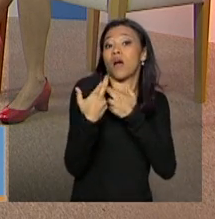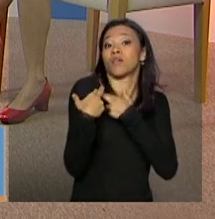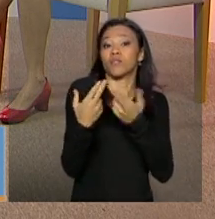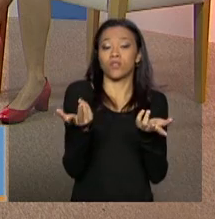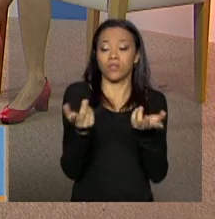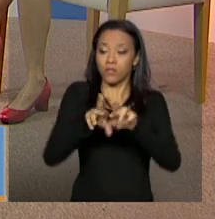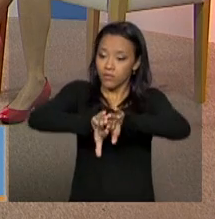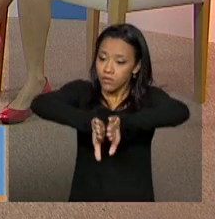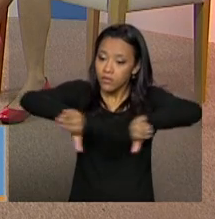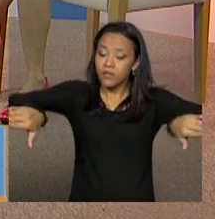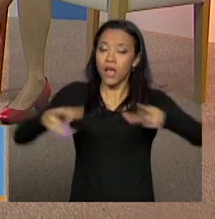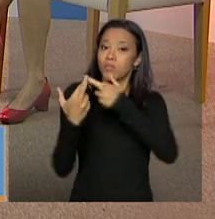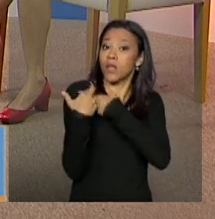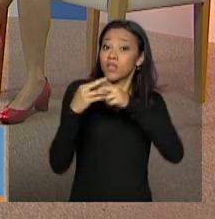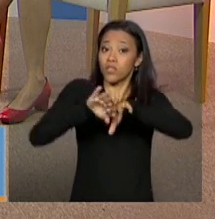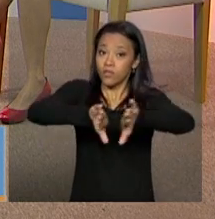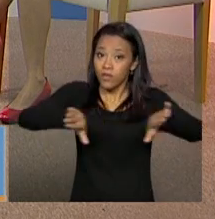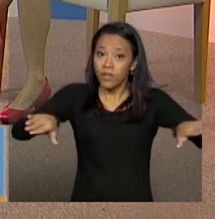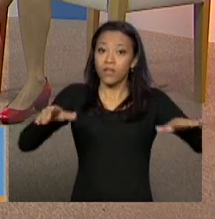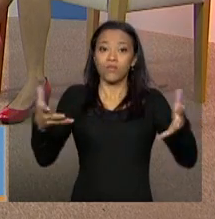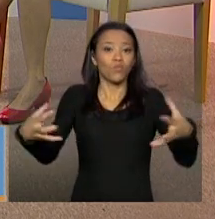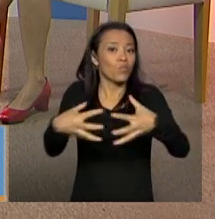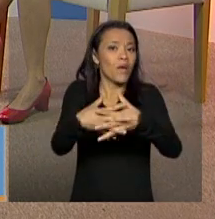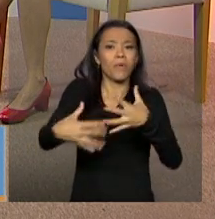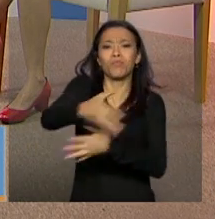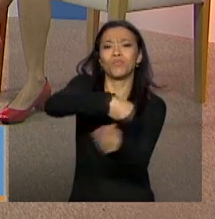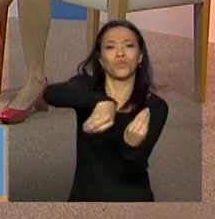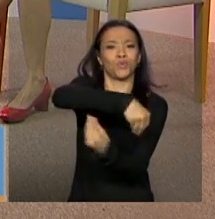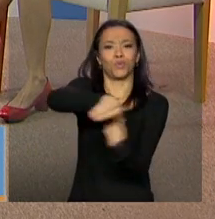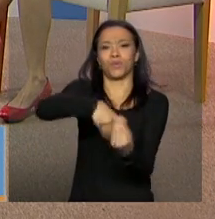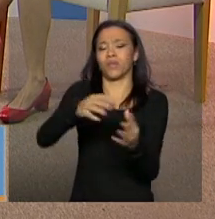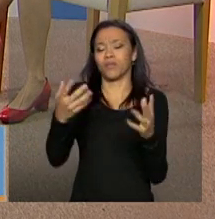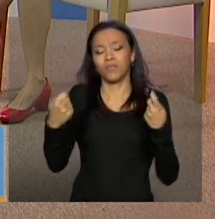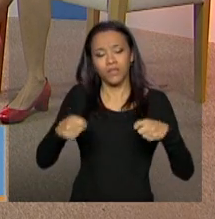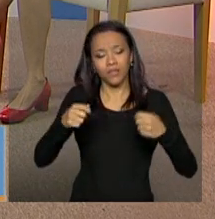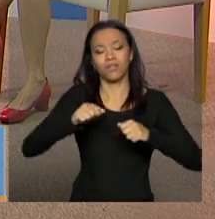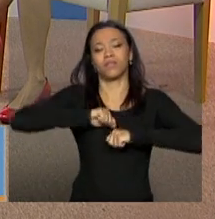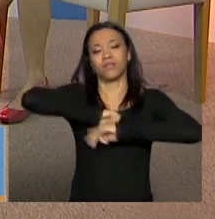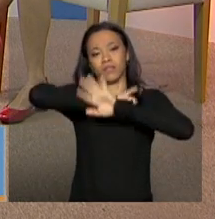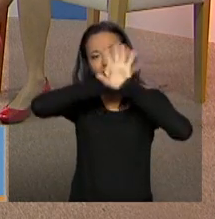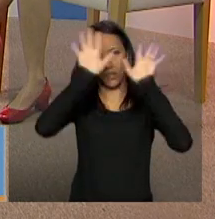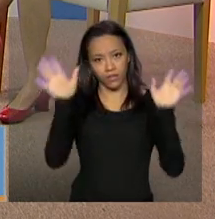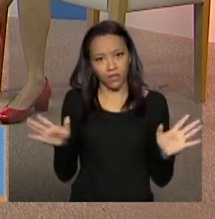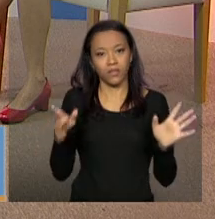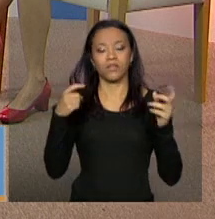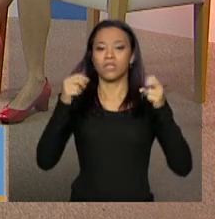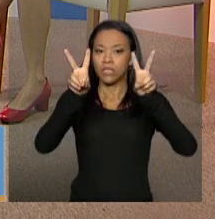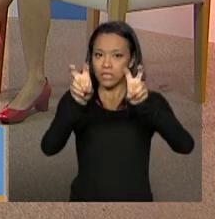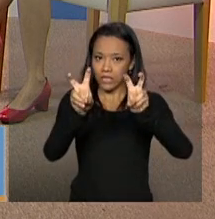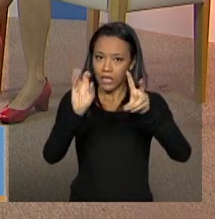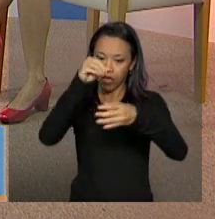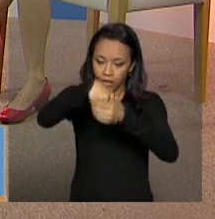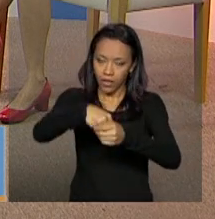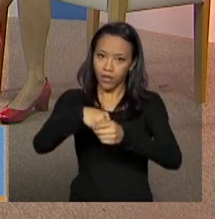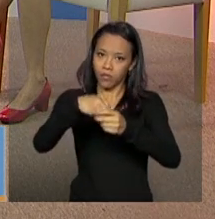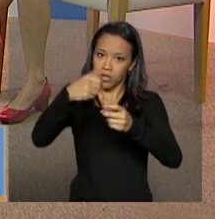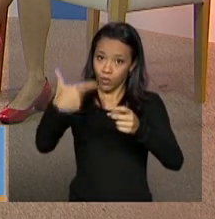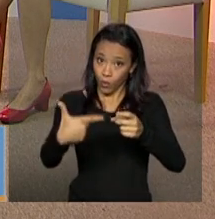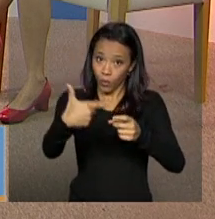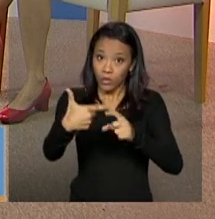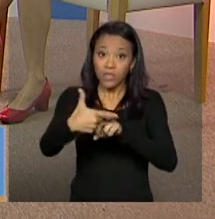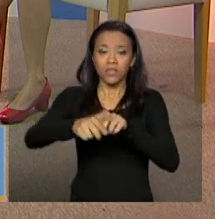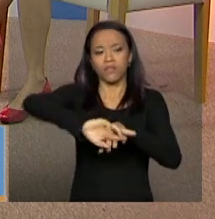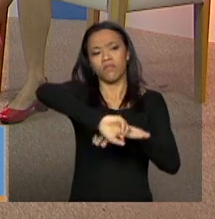política e do trabalhador da assistência social. Então, é tudo isso que a gente quer discutir nesse sub-tema. Todas essas responsabilidades, todos esses